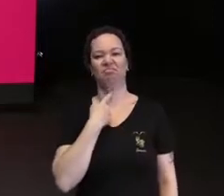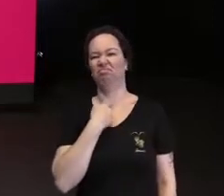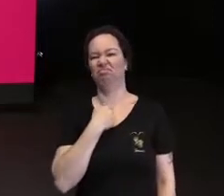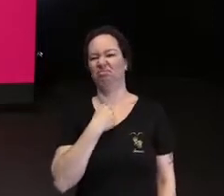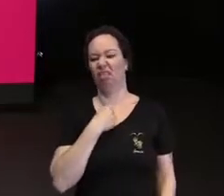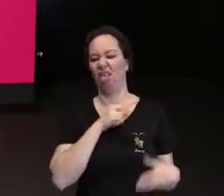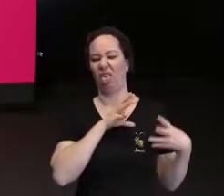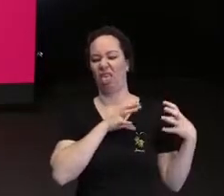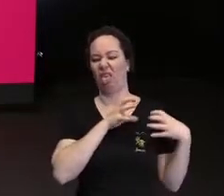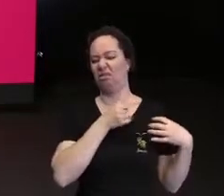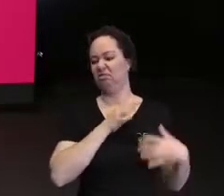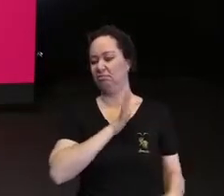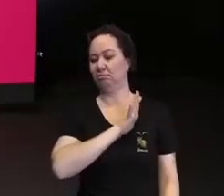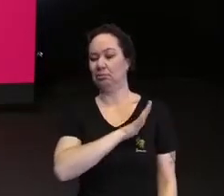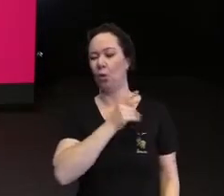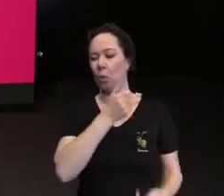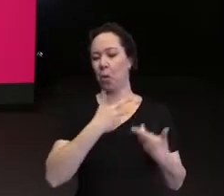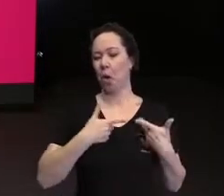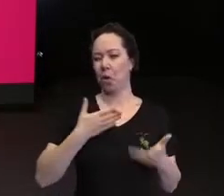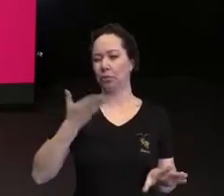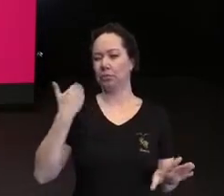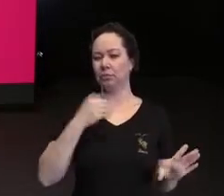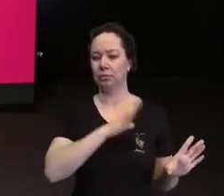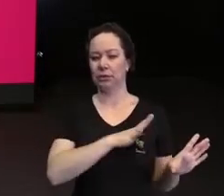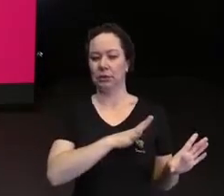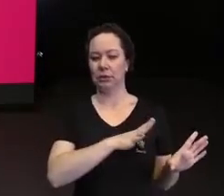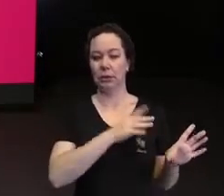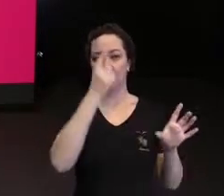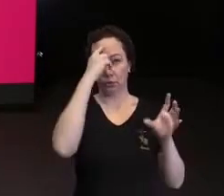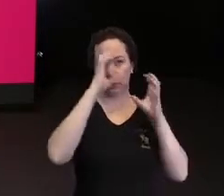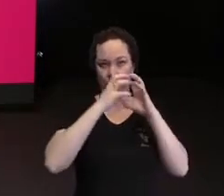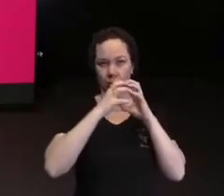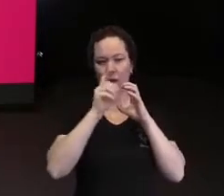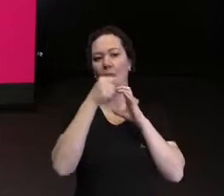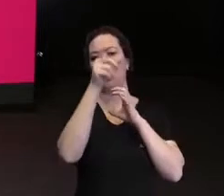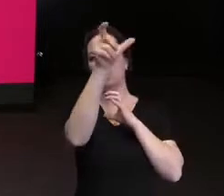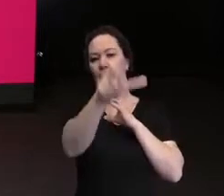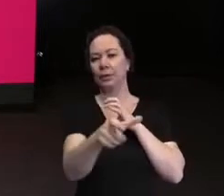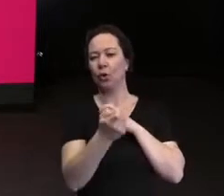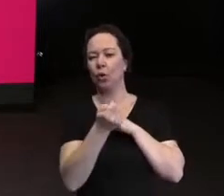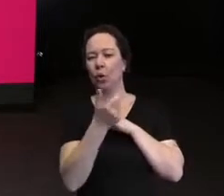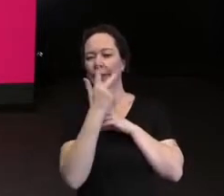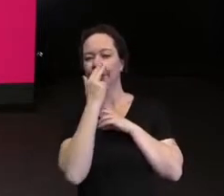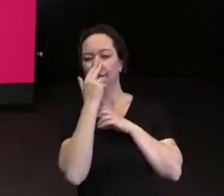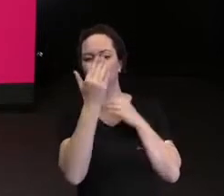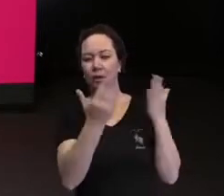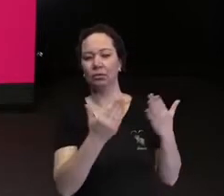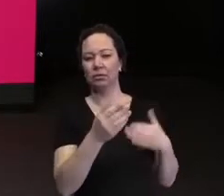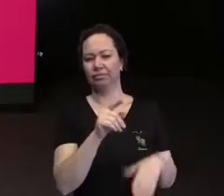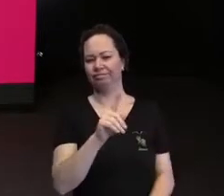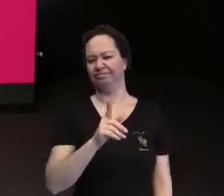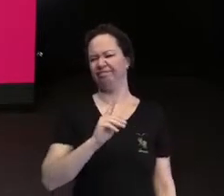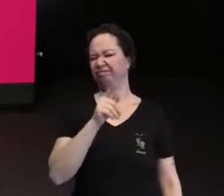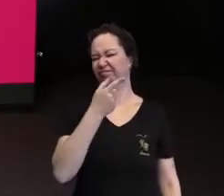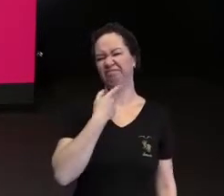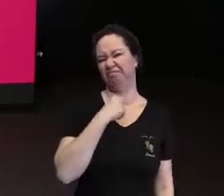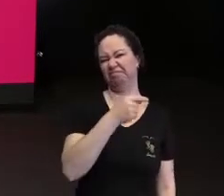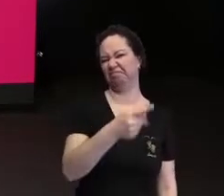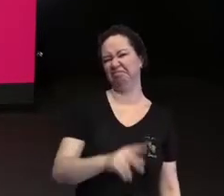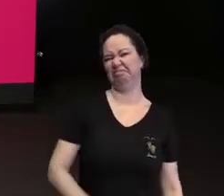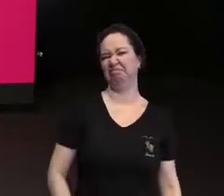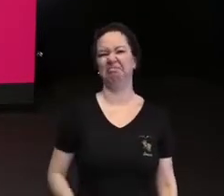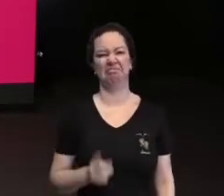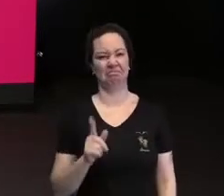divergência ou qualquer coisinha aí no passado, o nosso cérebro manda a seguinte mensagem. Hum, não fui com a cara dela, não gostei.